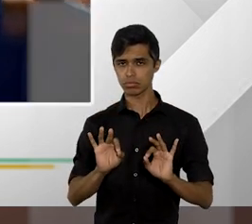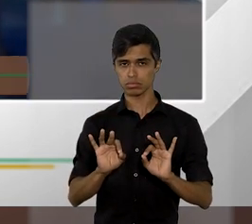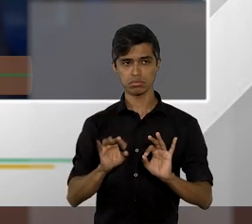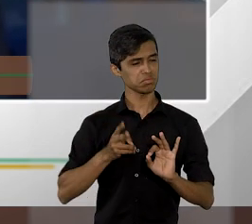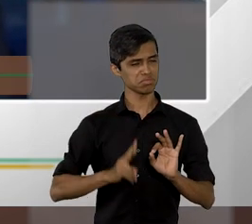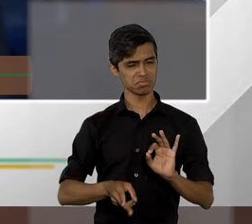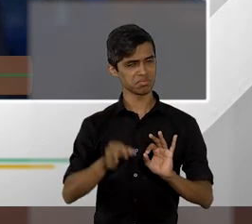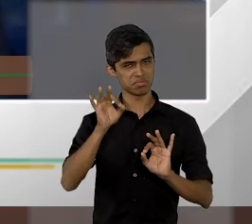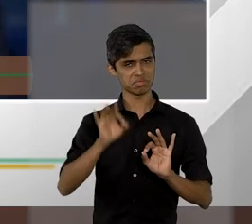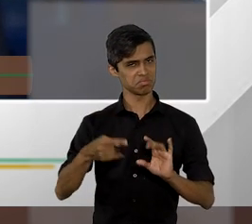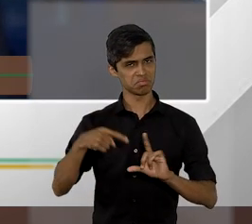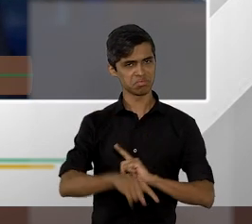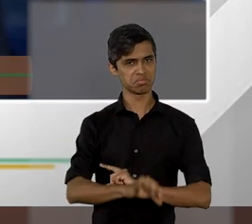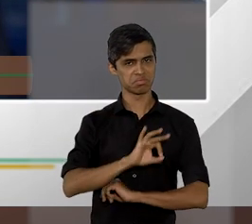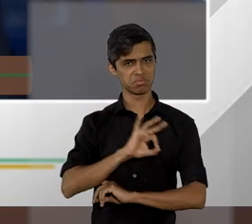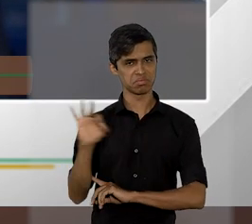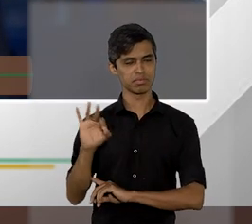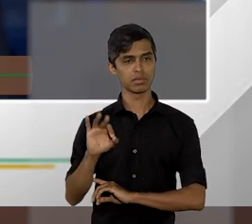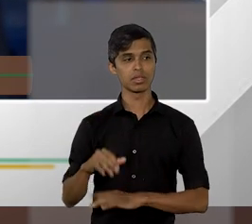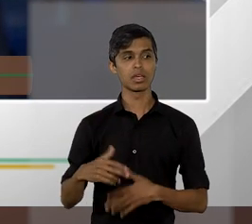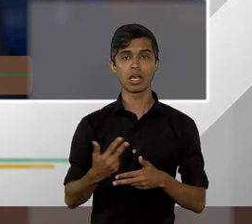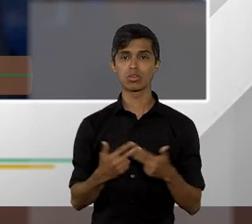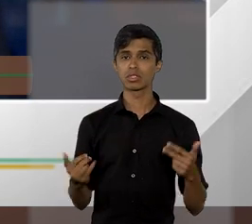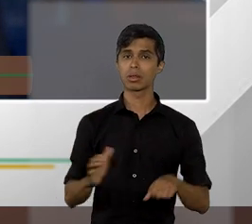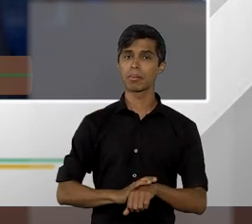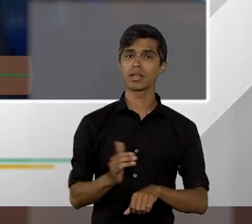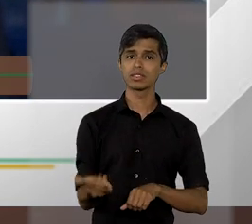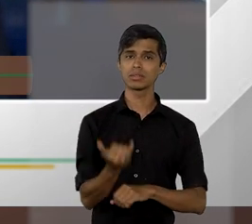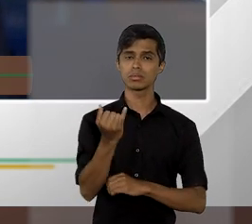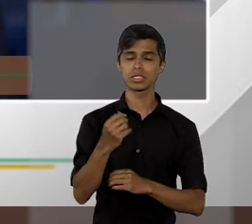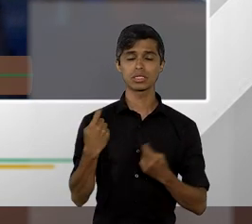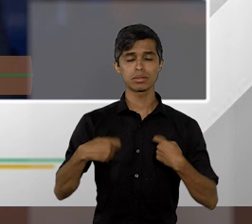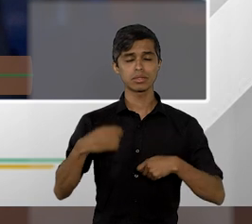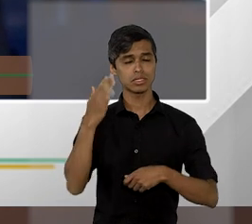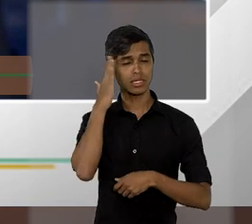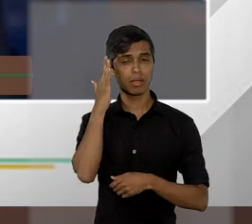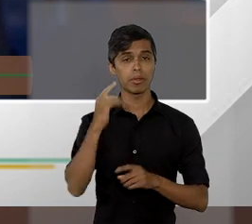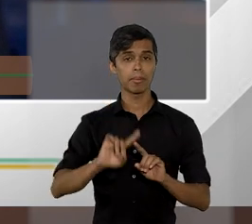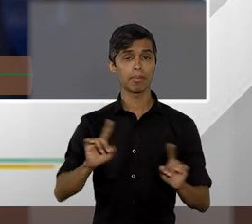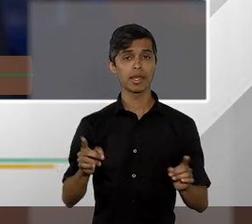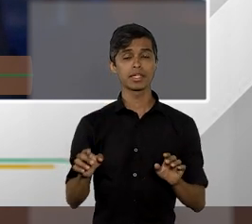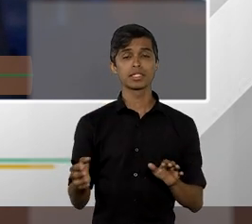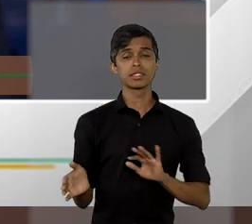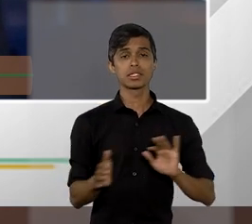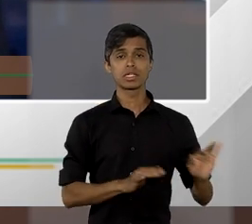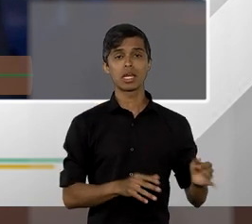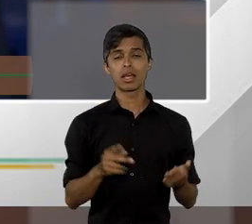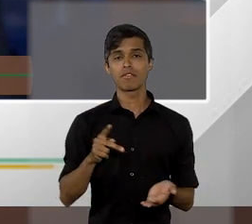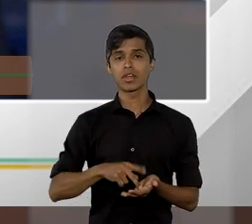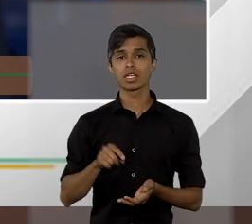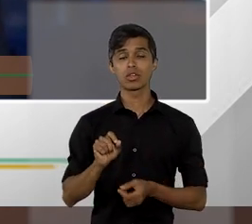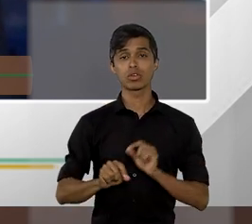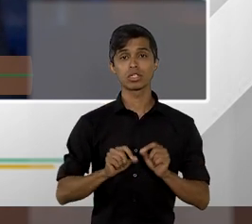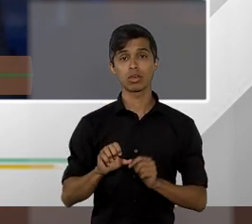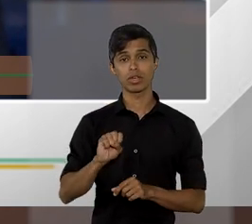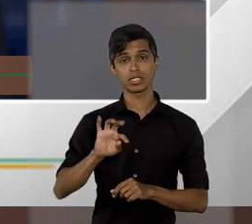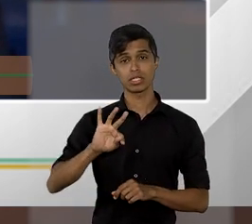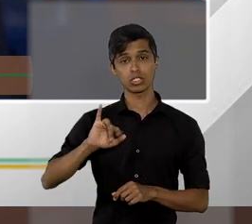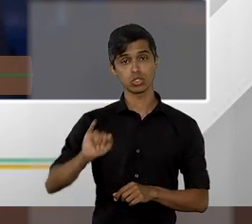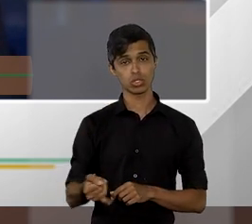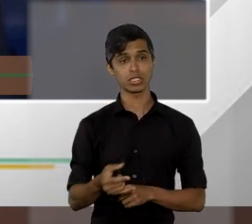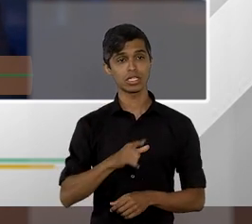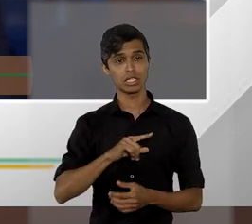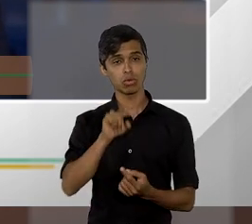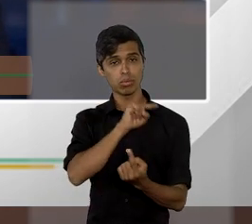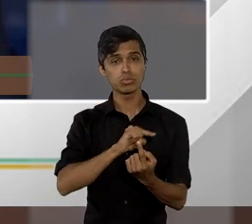sempre, com muita profundidade, aquilo que é relevante para se saber. Mas a verdade é que o STJ foi criado com